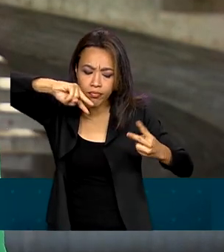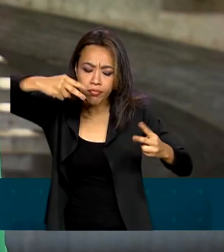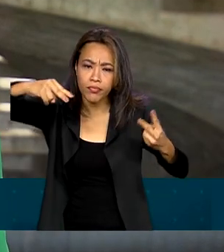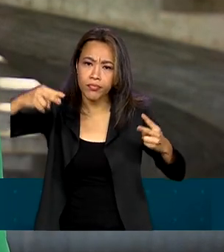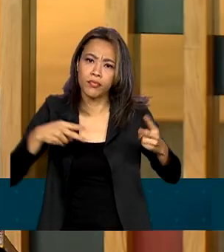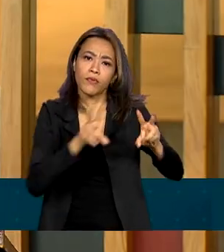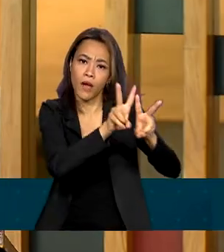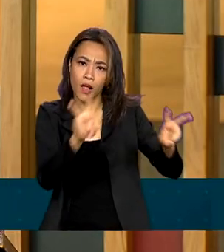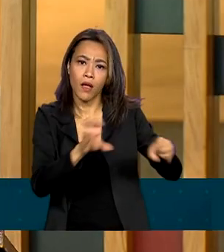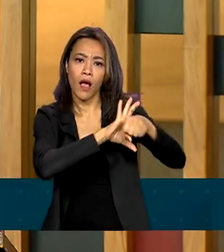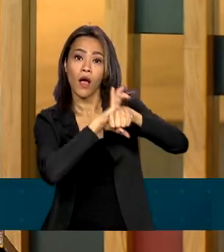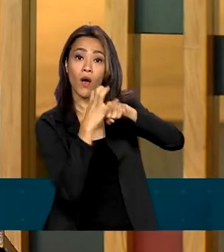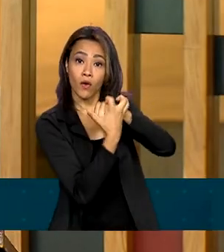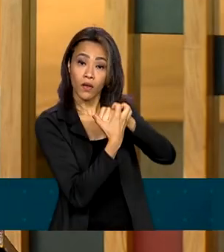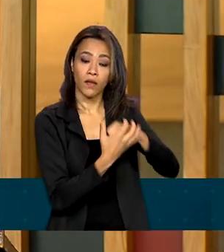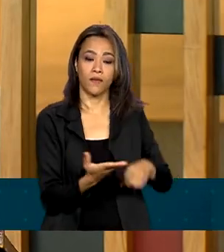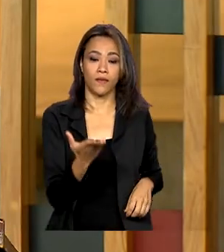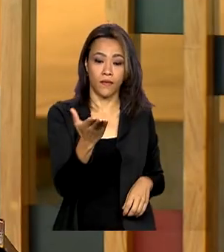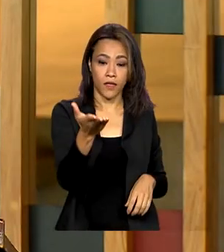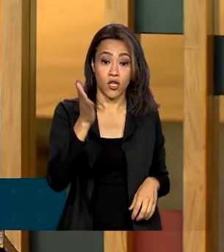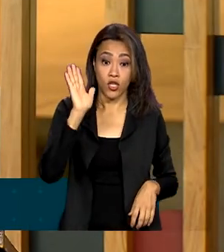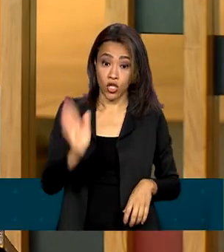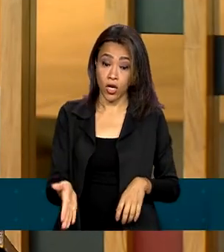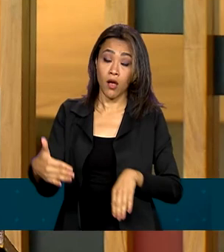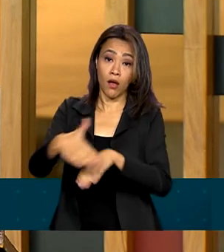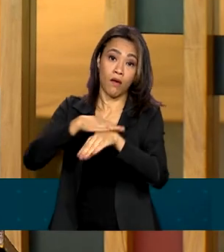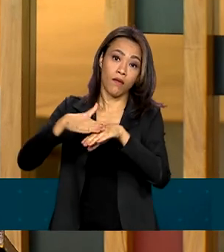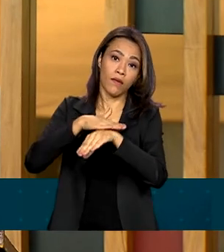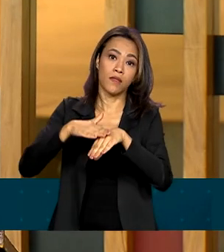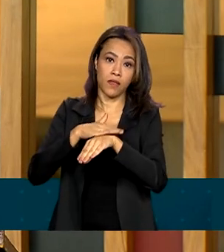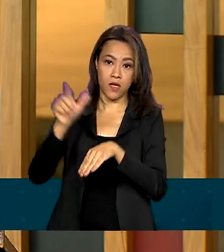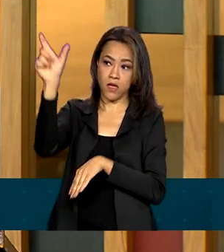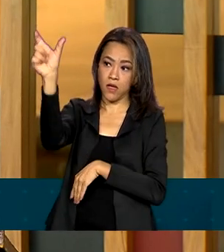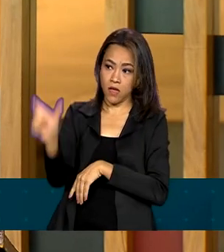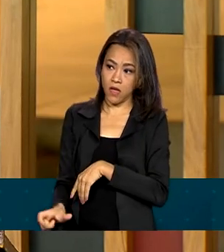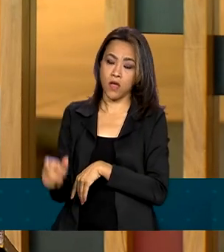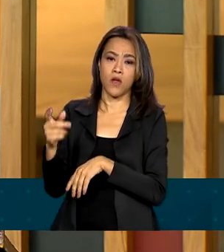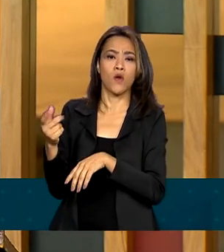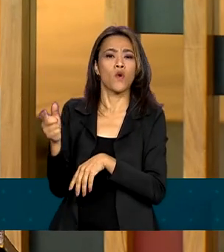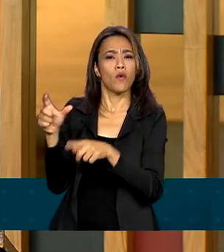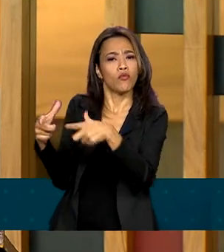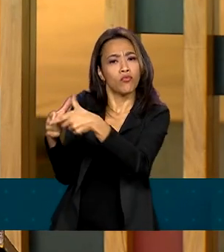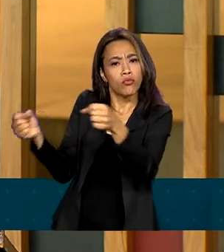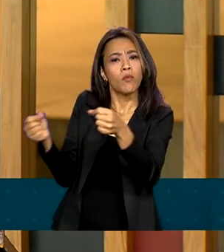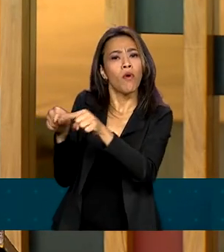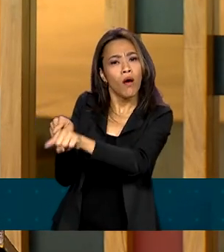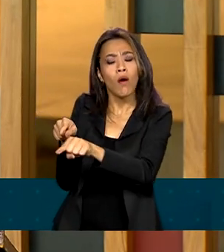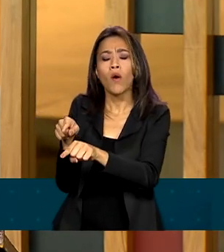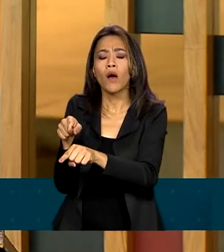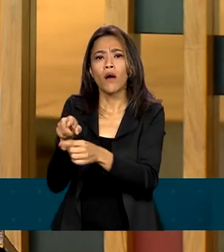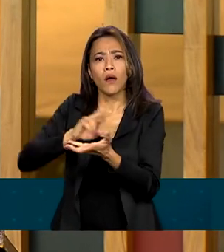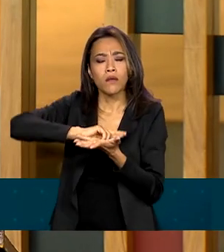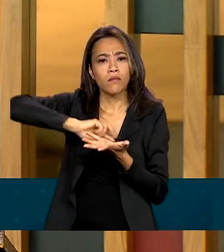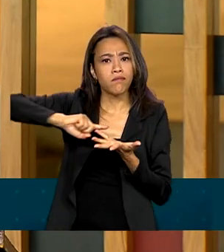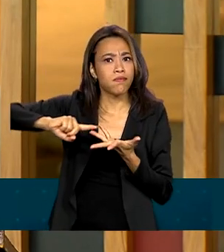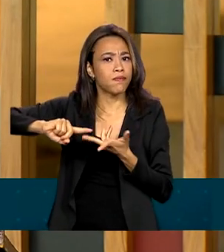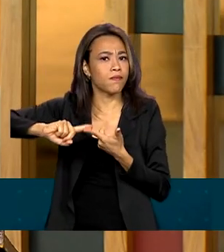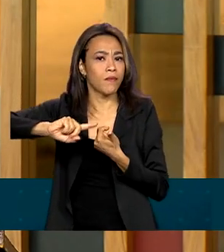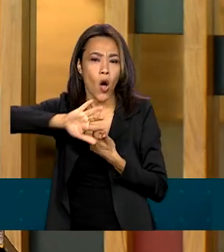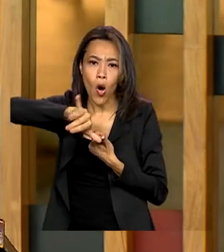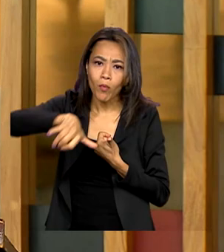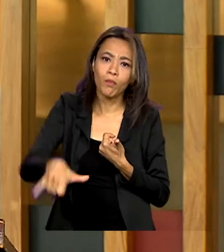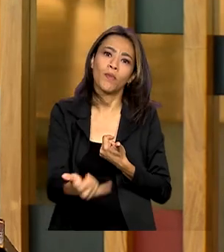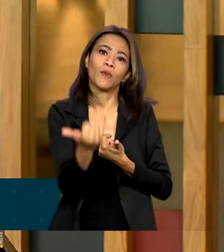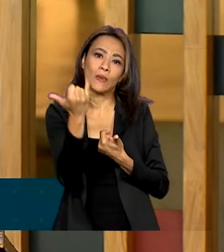-19. Conversei com o ministro Hayashi sobre as múltiplas oportunidades que hoje se